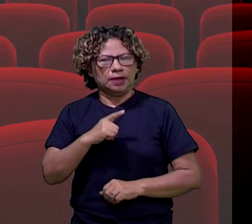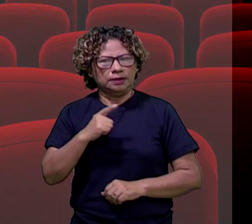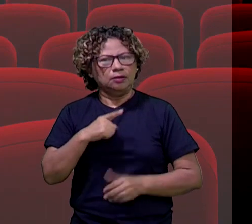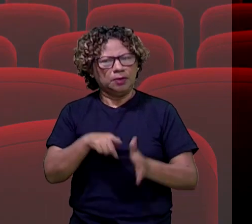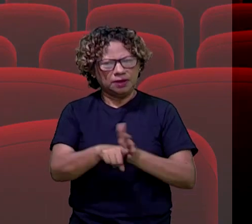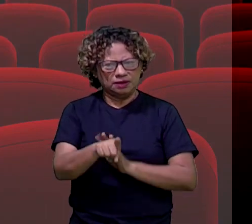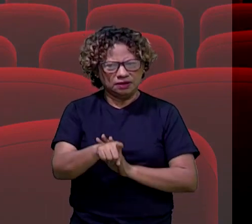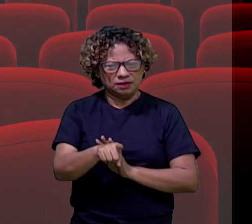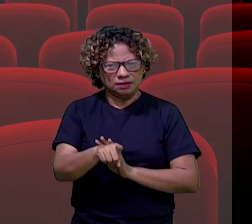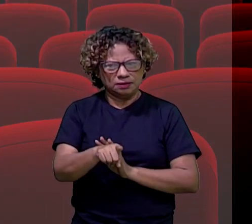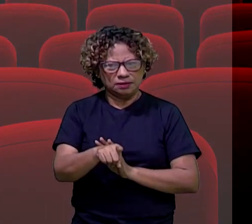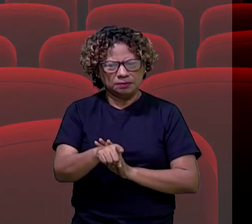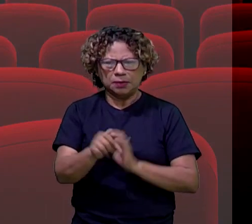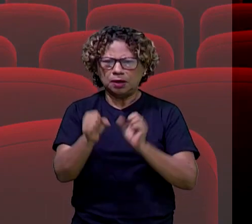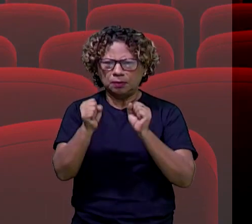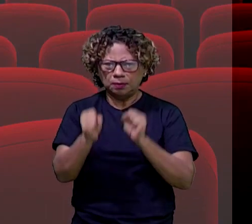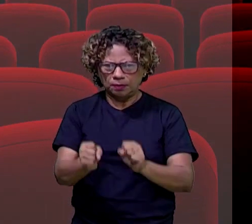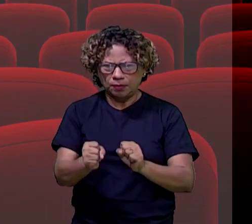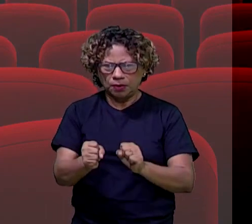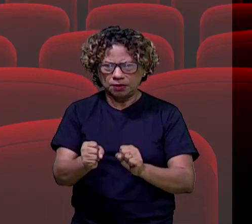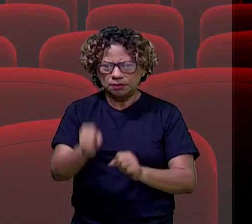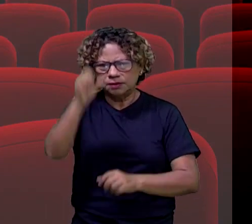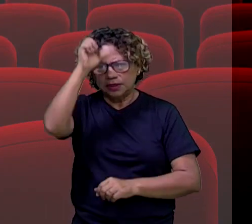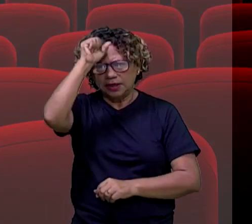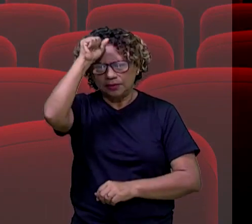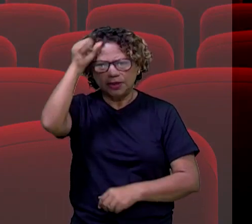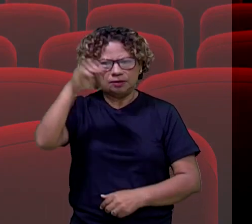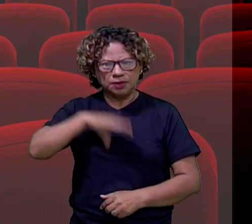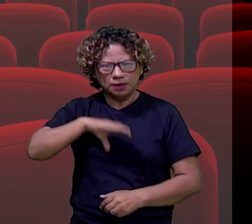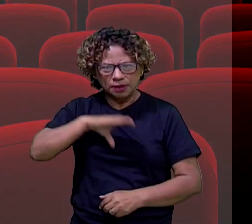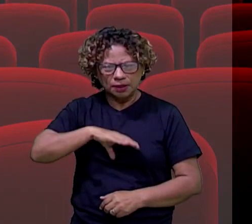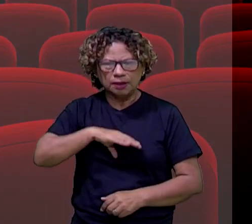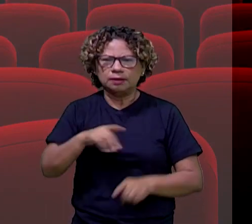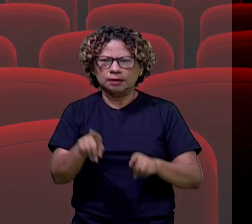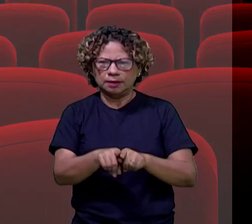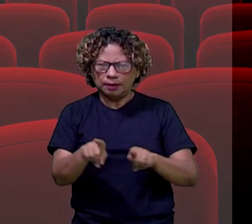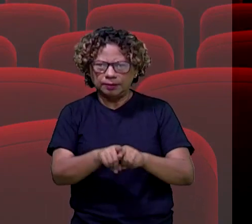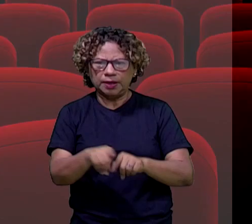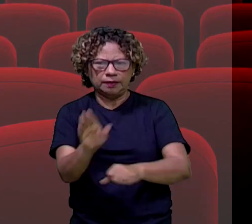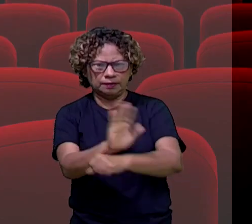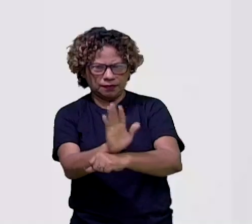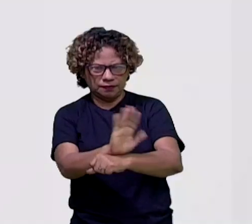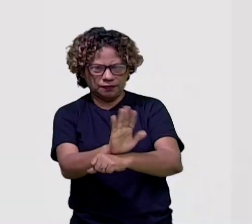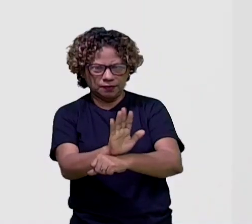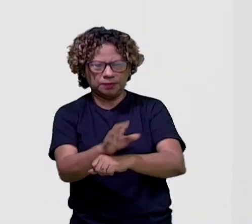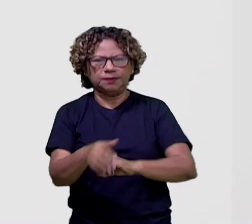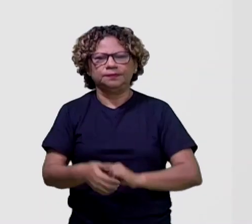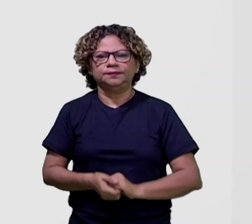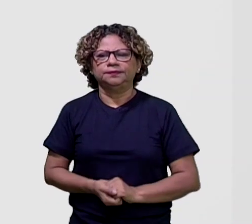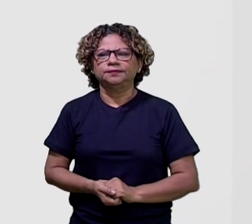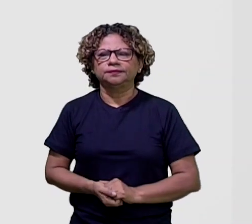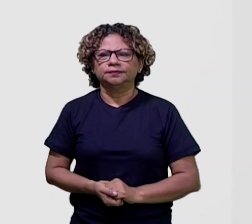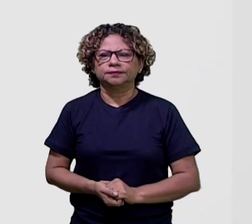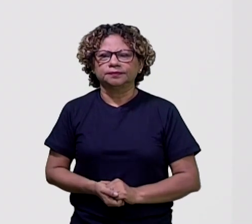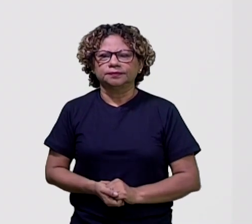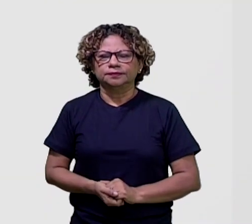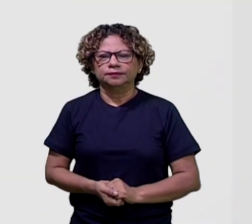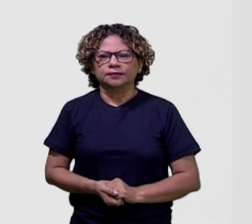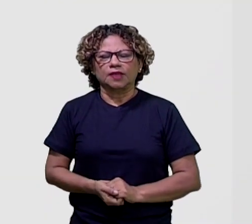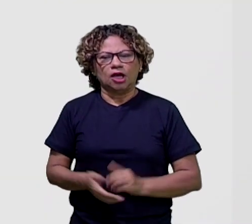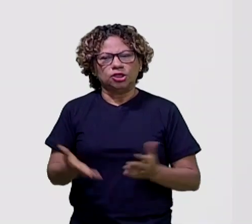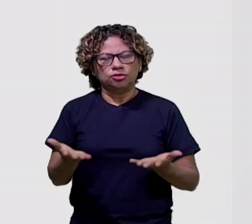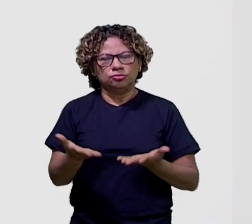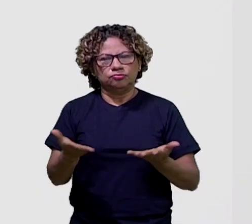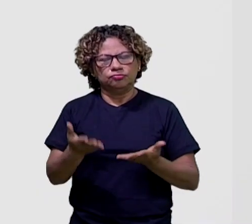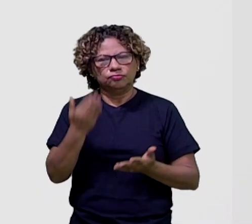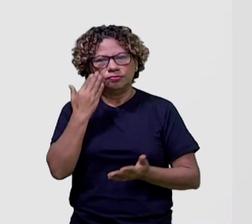dá para aprender língua portuguesa também assistindo filmes, né? Então, vamos ver aí a indicação que a gente tem para